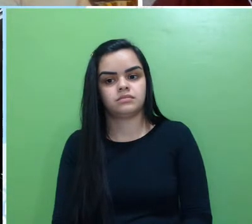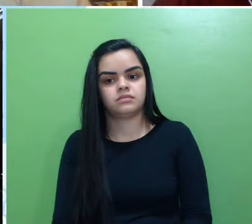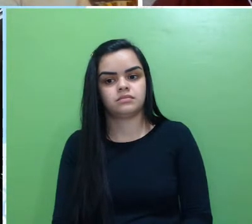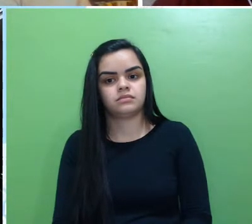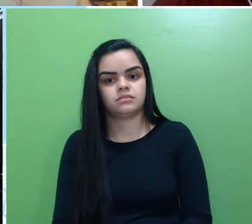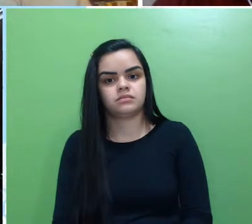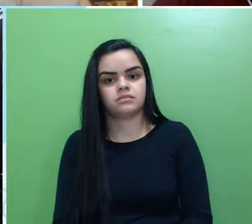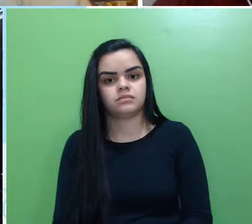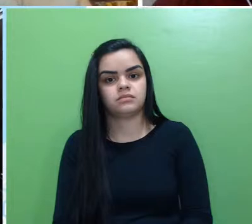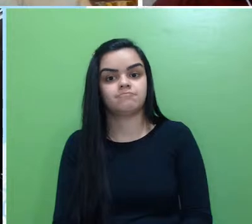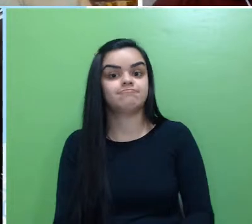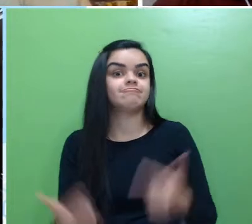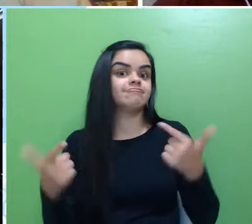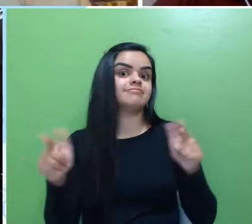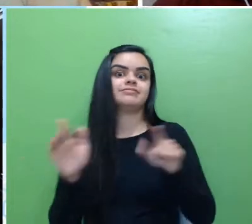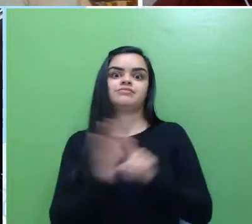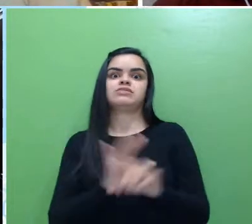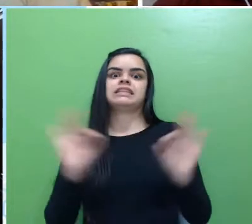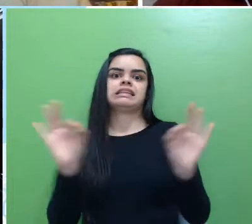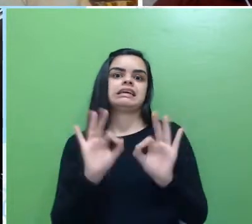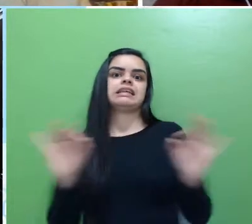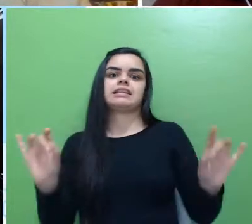Sem mais perguntas.